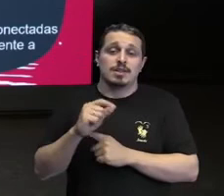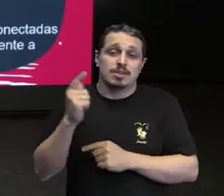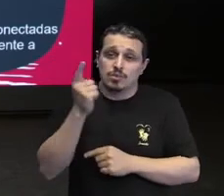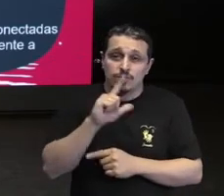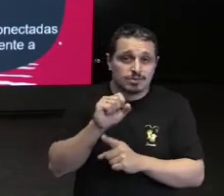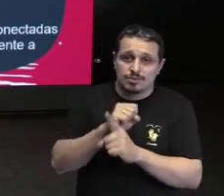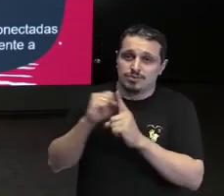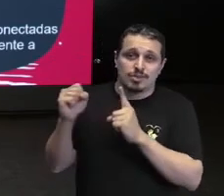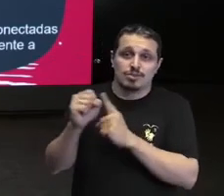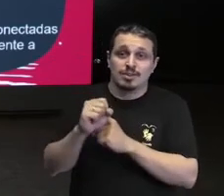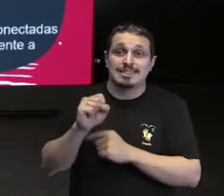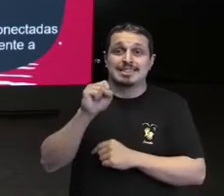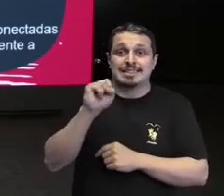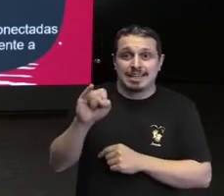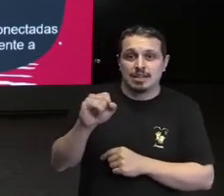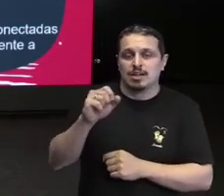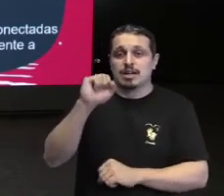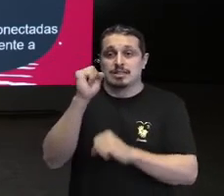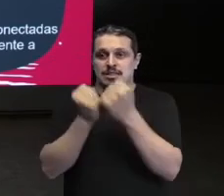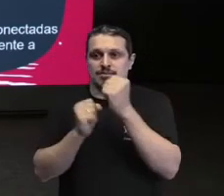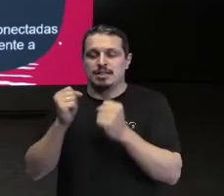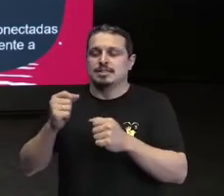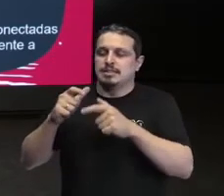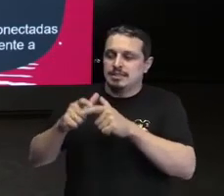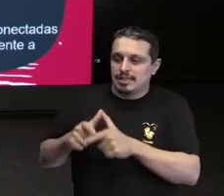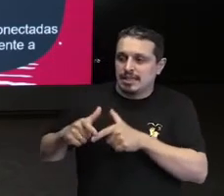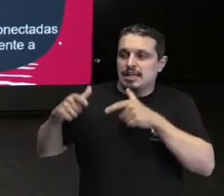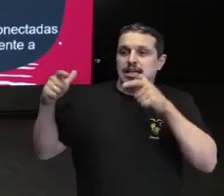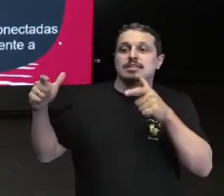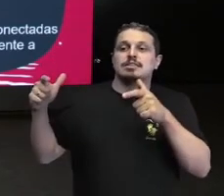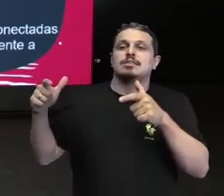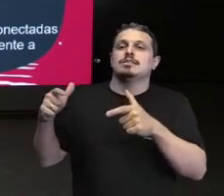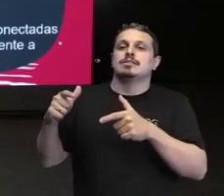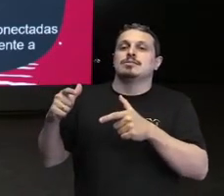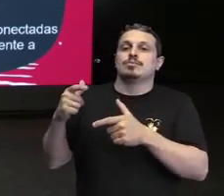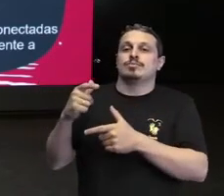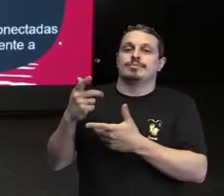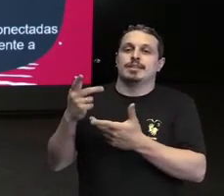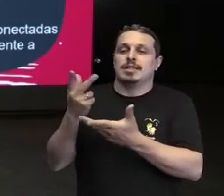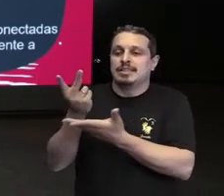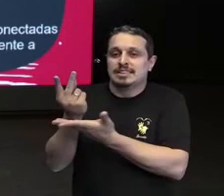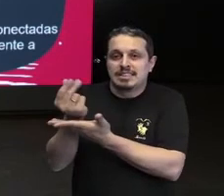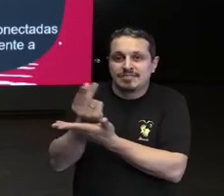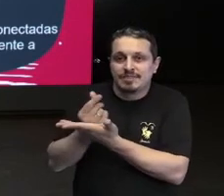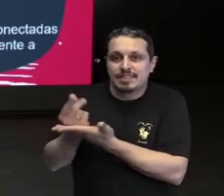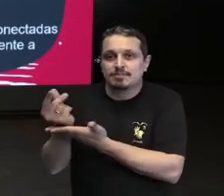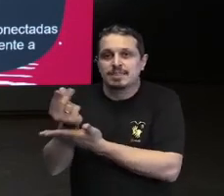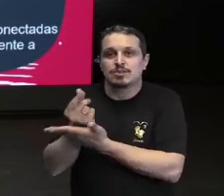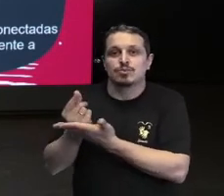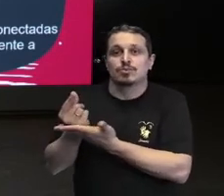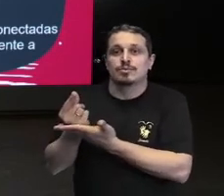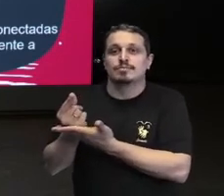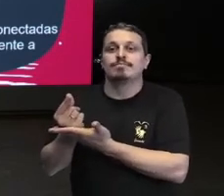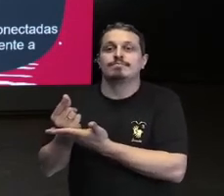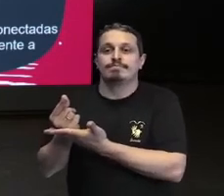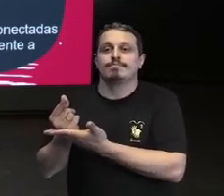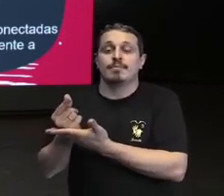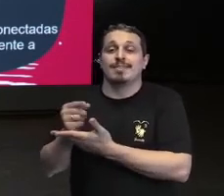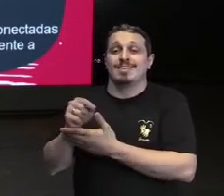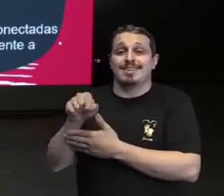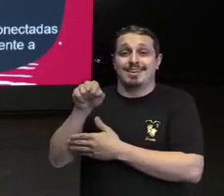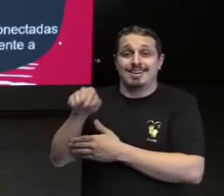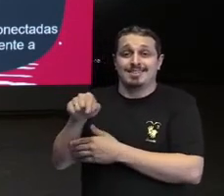grandes empresas que detêm grande parte do capital de negócio não contribuírem com esse movimento né